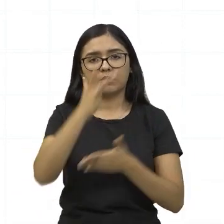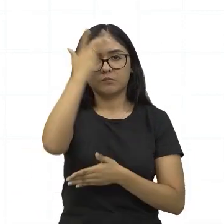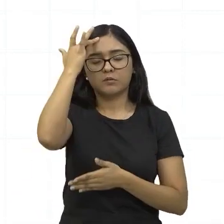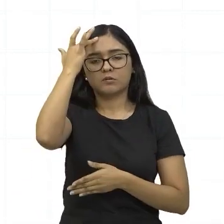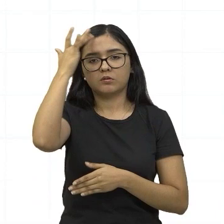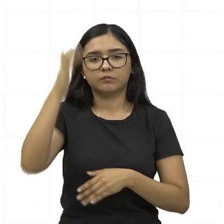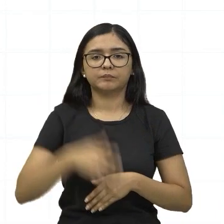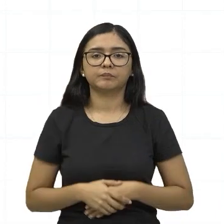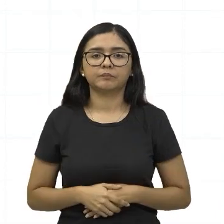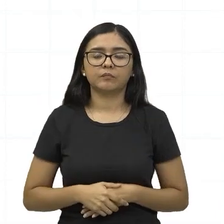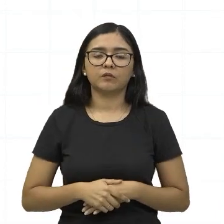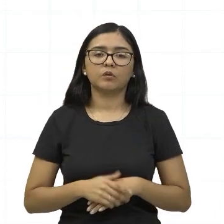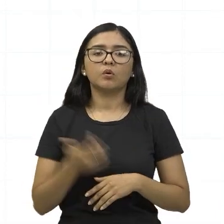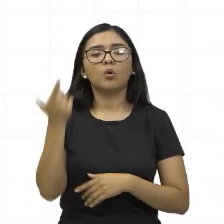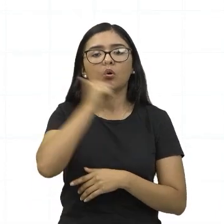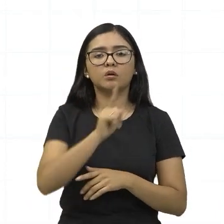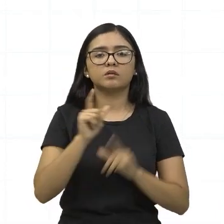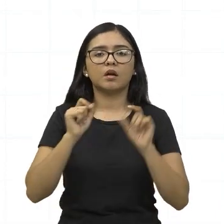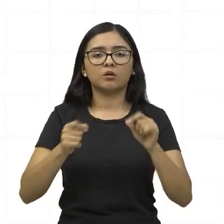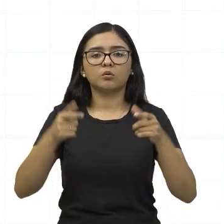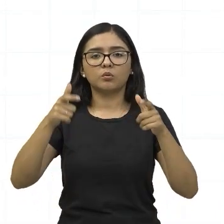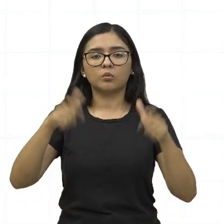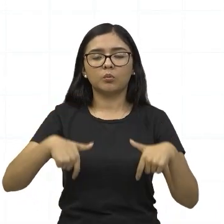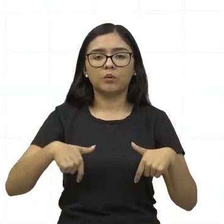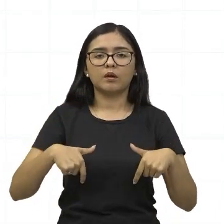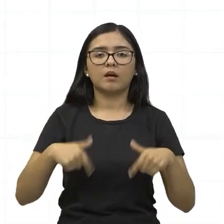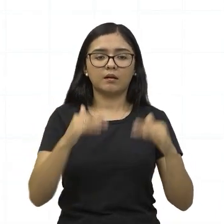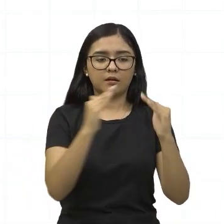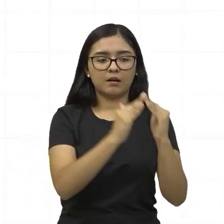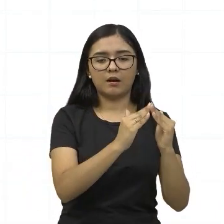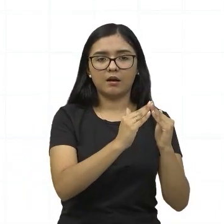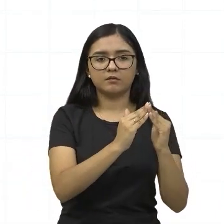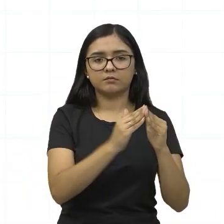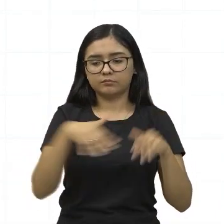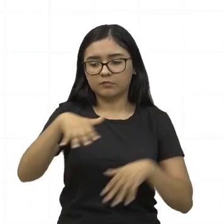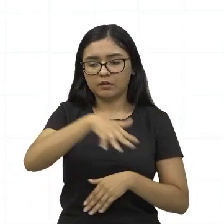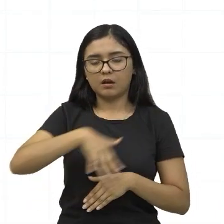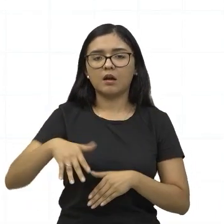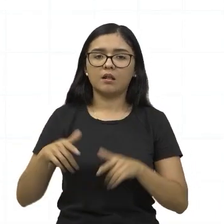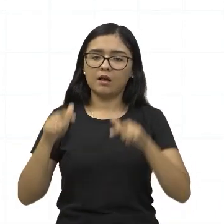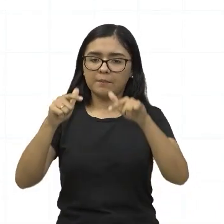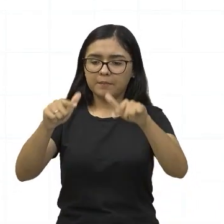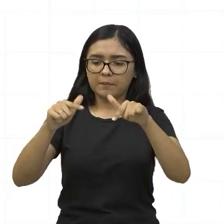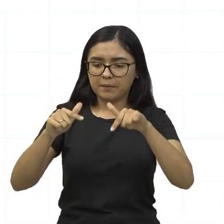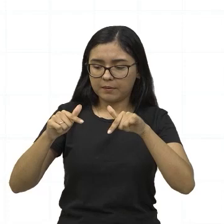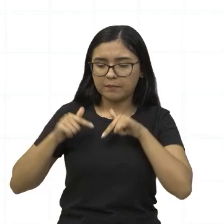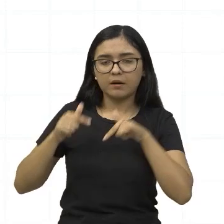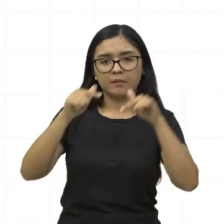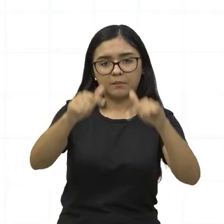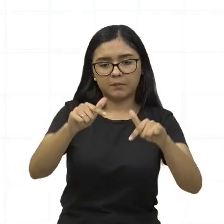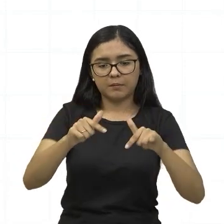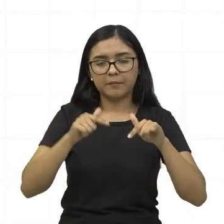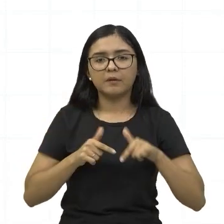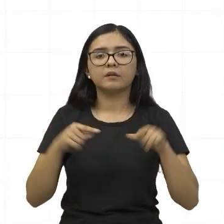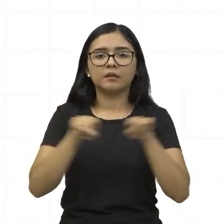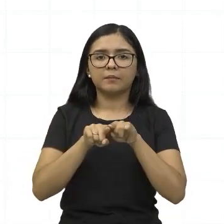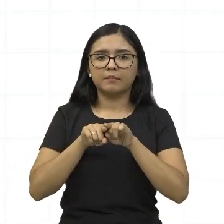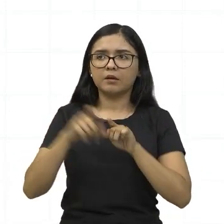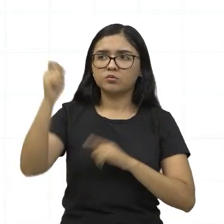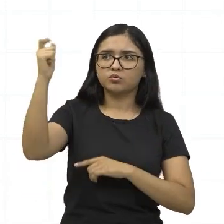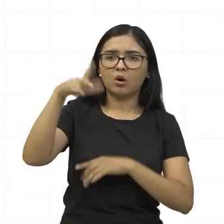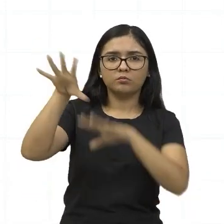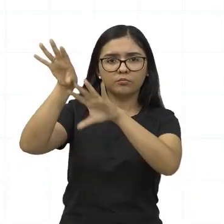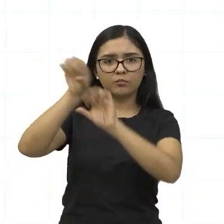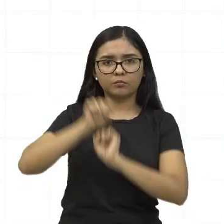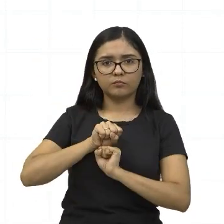conseguem colocar no seu quintal, né, fazer aí uma forma de também produzir energia não